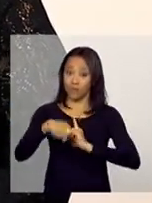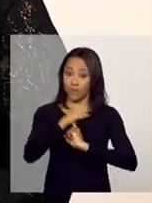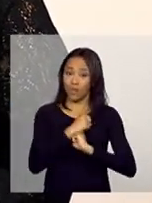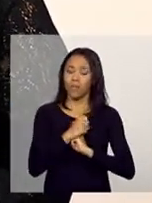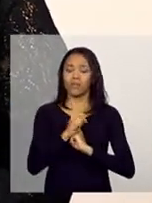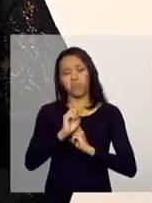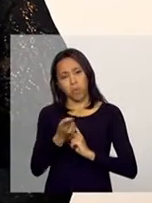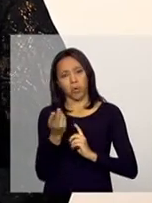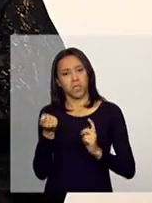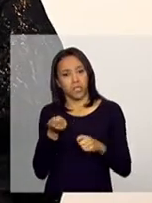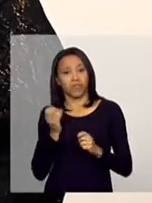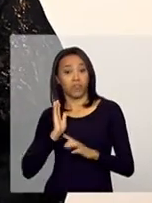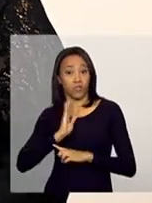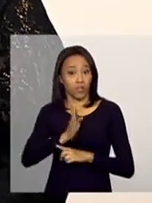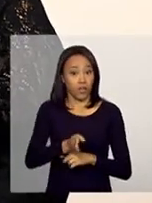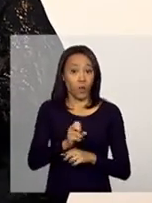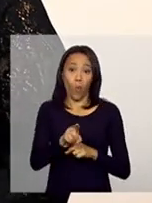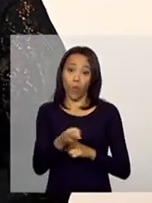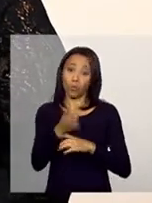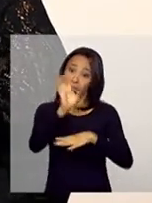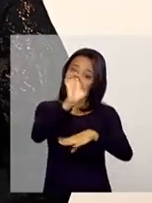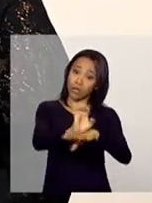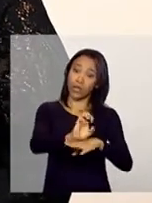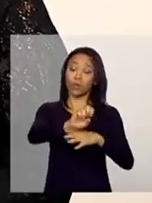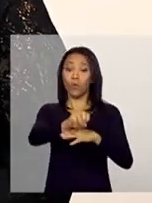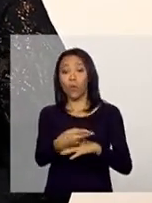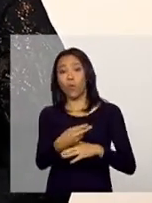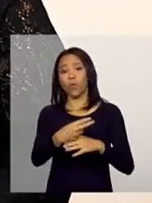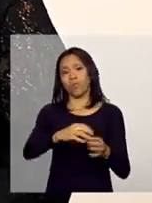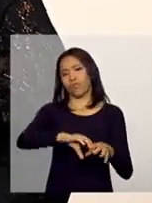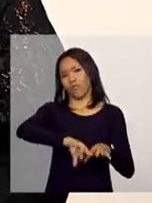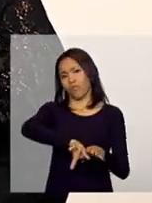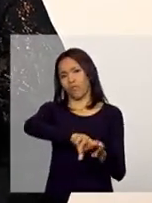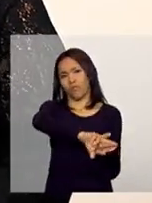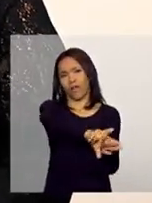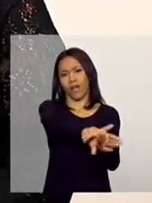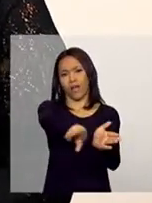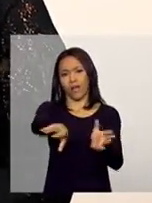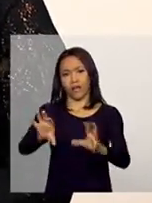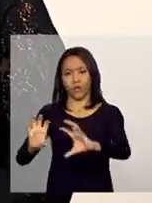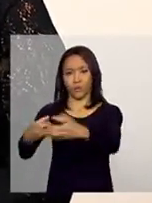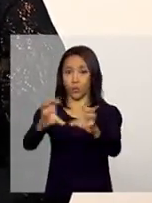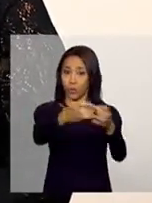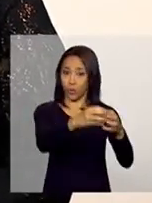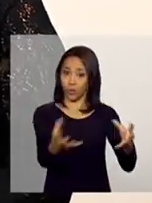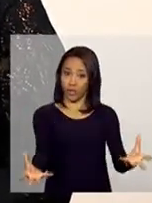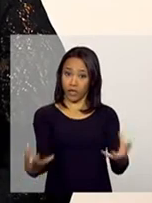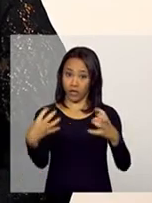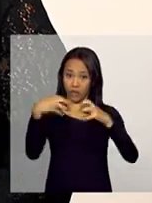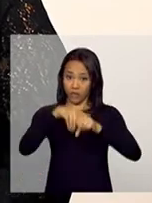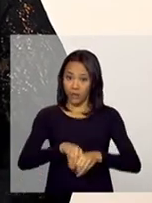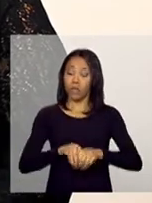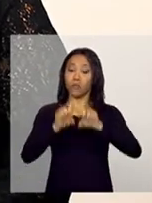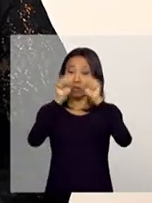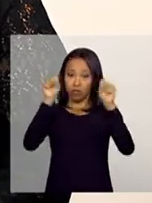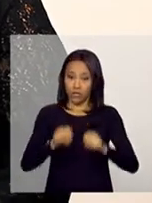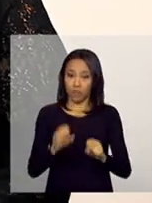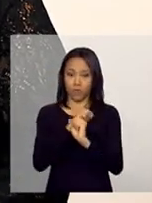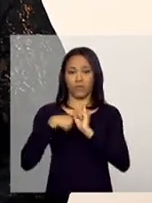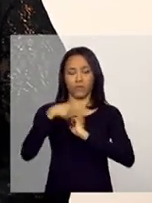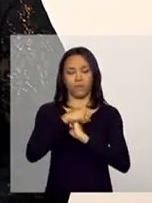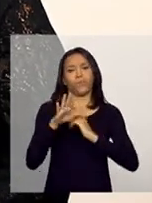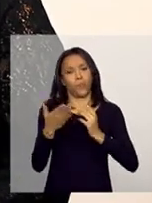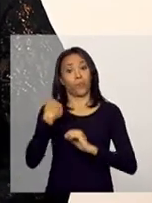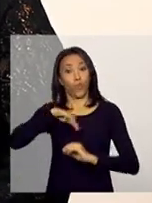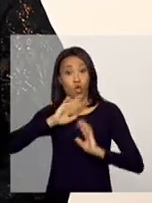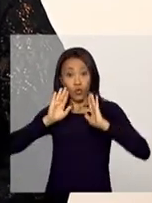ou estatal ou pelo conjunto das entidades que compõem a rede sócio-assistencial. Então, nós temos um foco